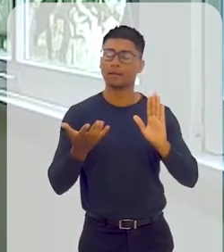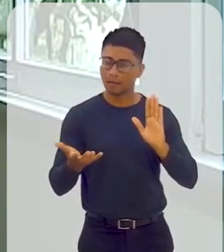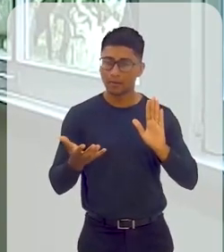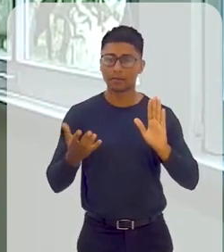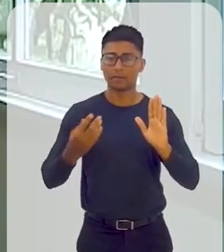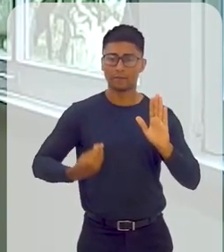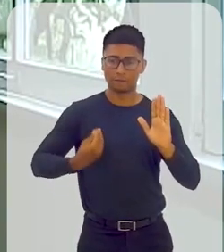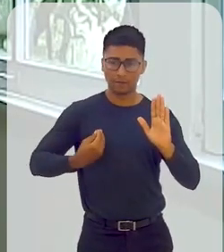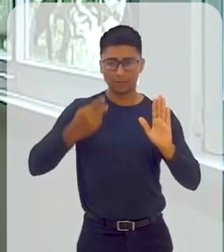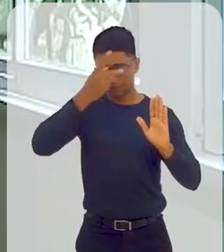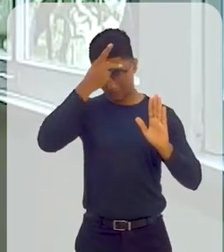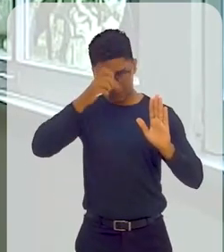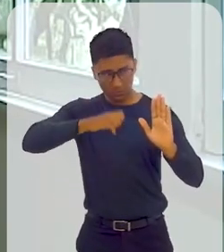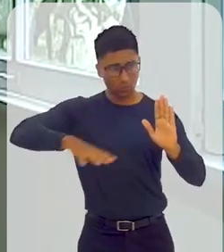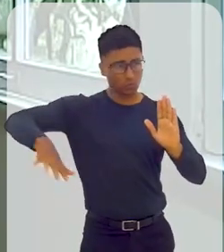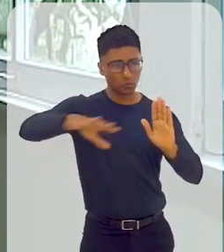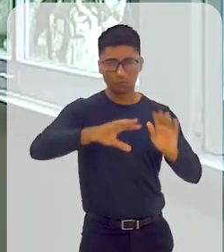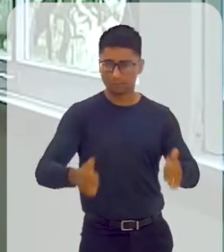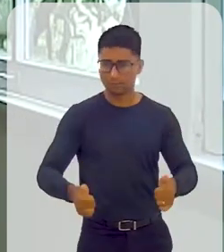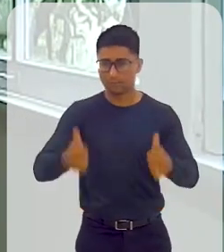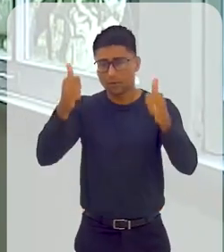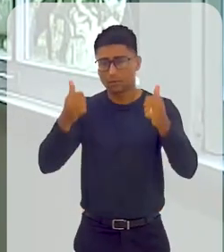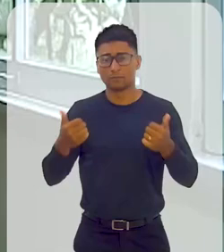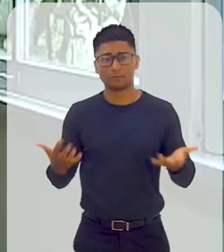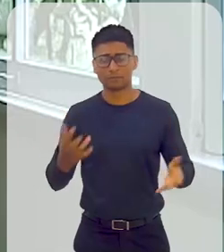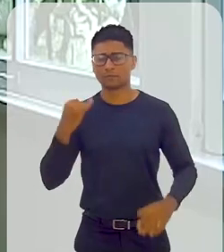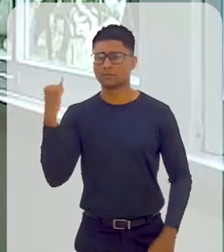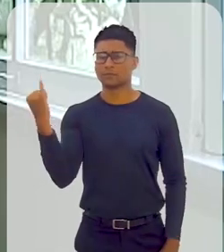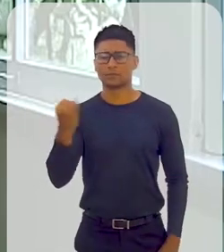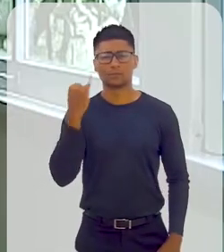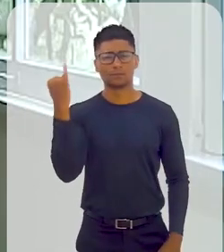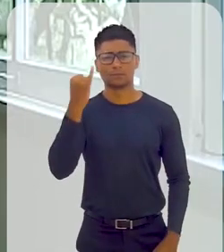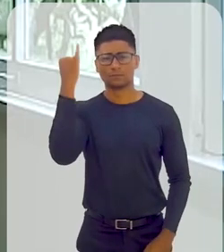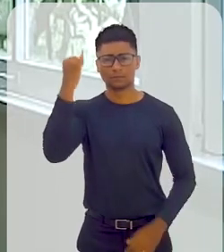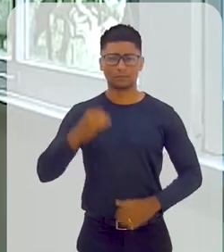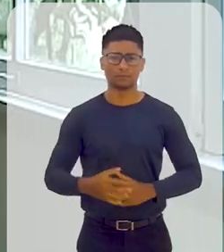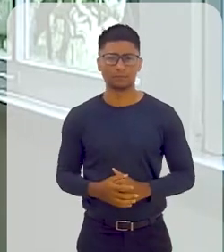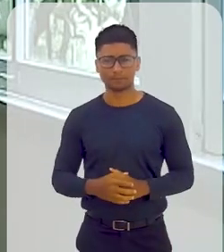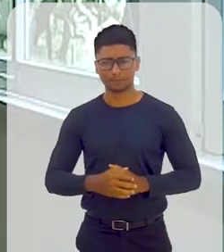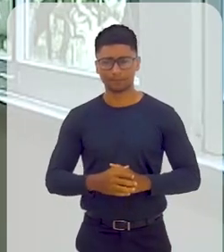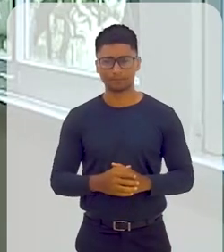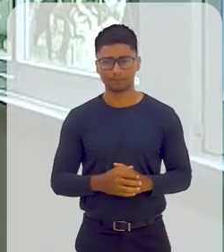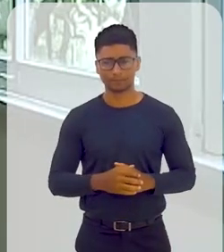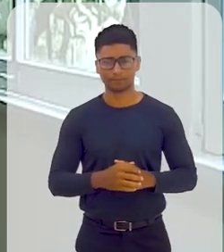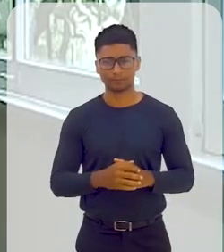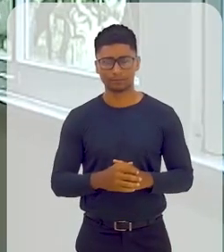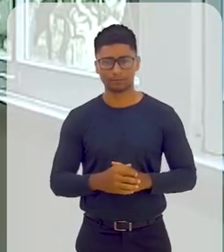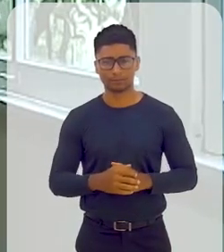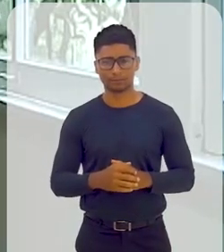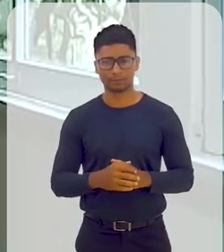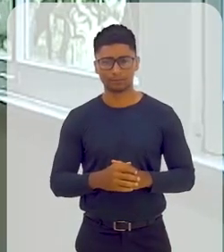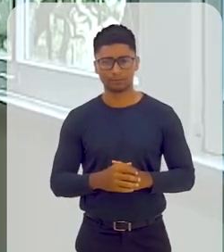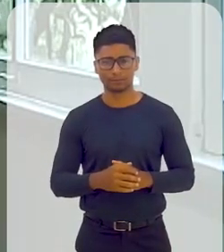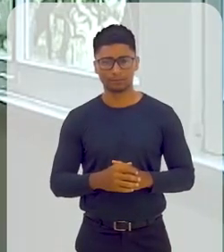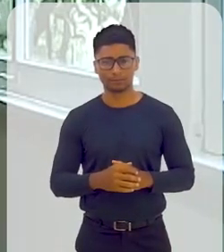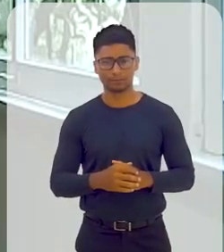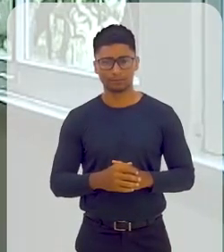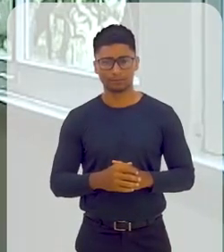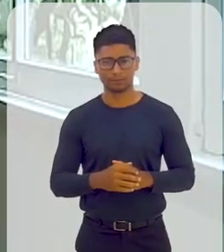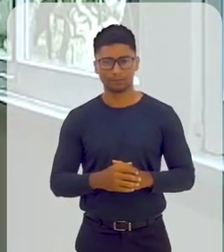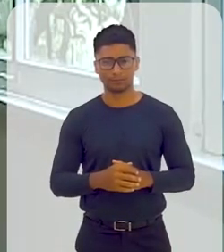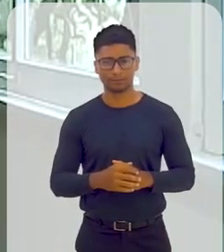vão melhorar a vida para todas as pessoas. Então, isso são muito importantes. as questões ambientais.